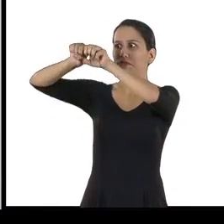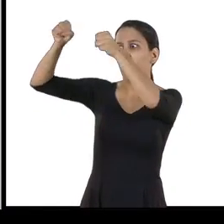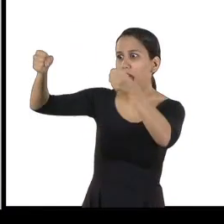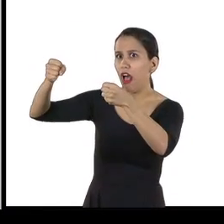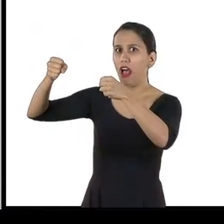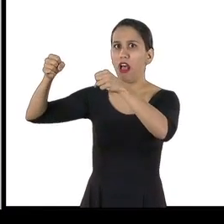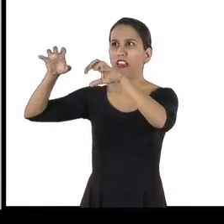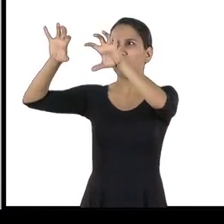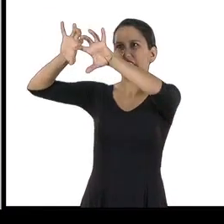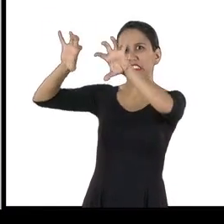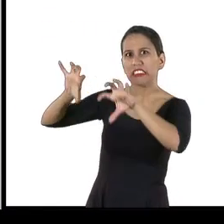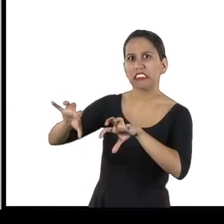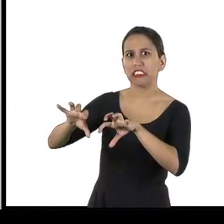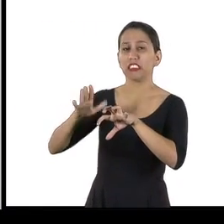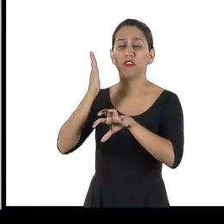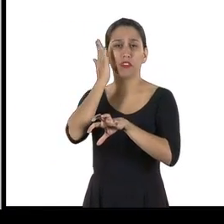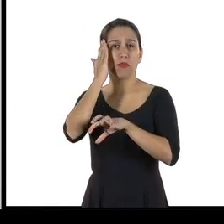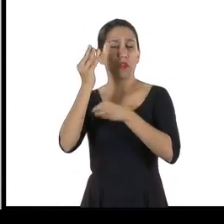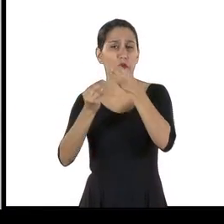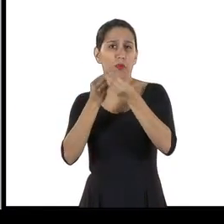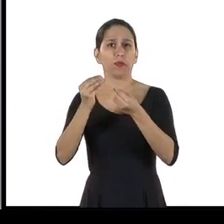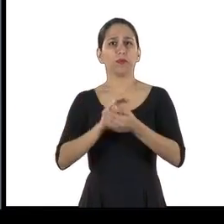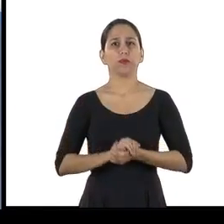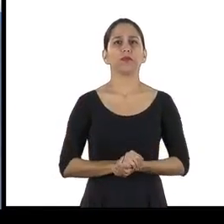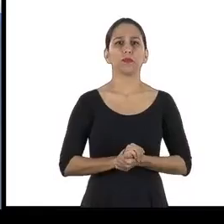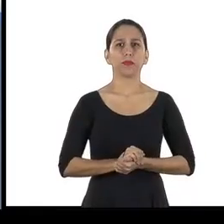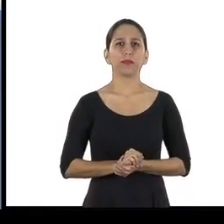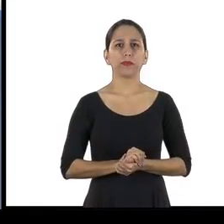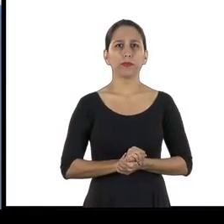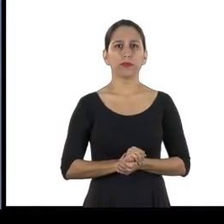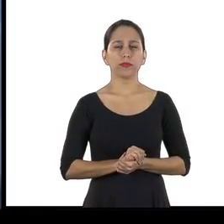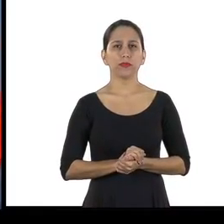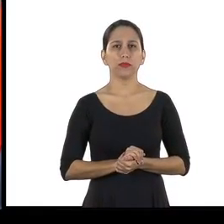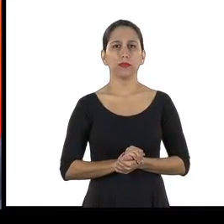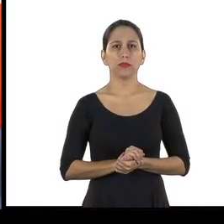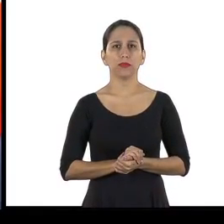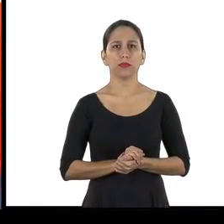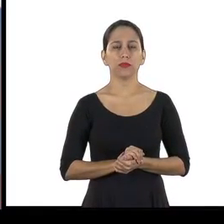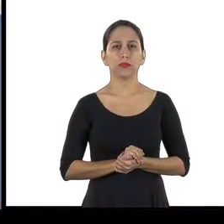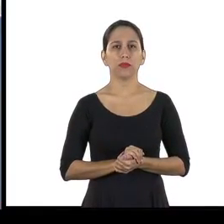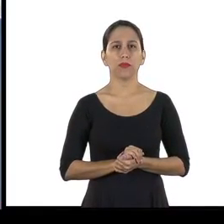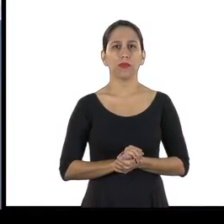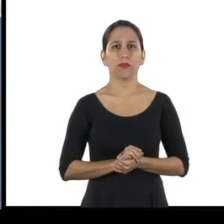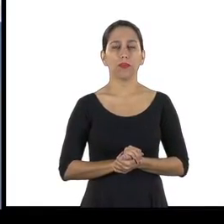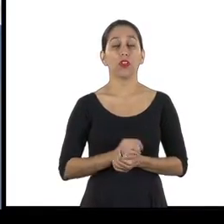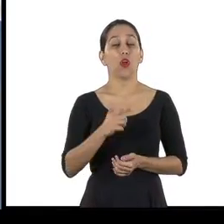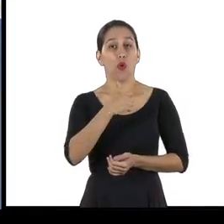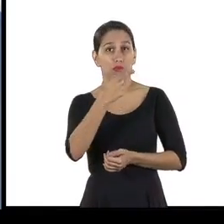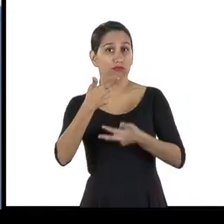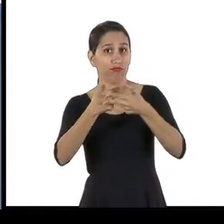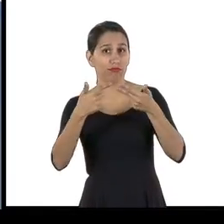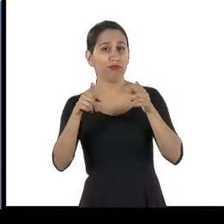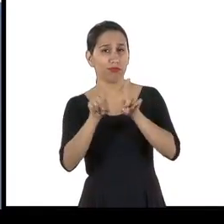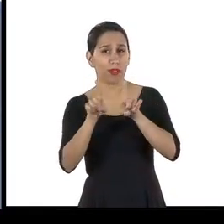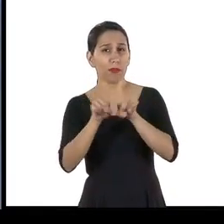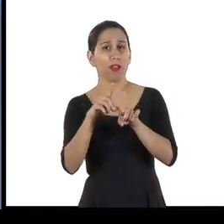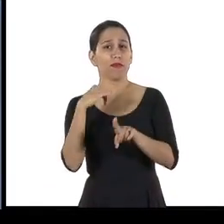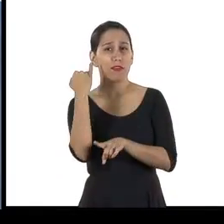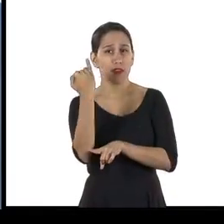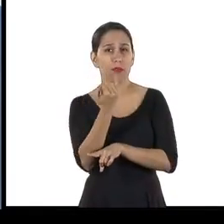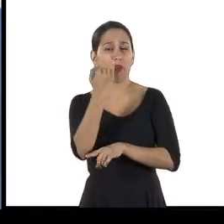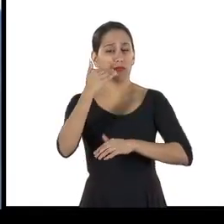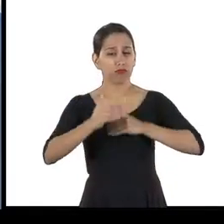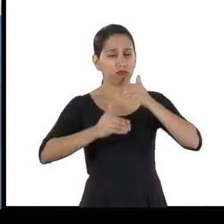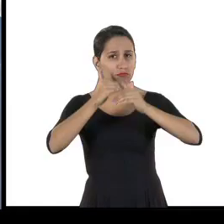lavra. Na parte exterior da mina, há montes de terra e blocos. Outro fator decisivo para a segurança no desenvolvimento das minas